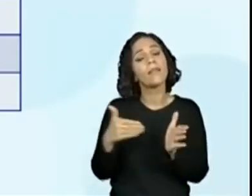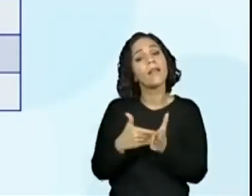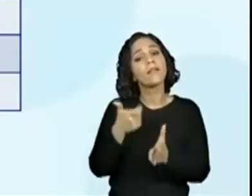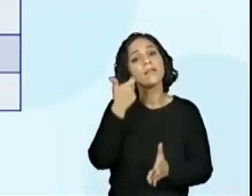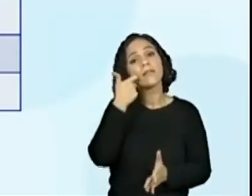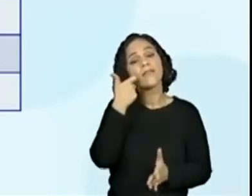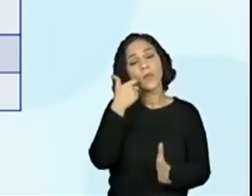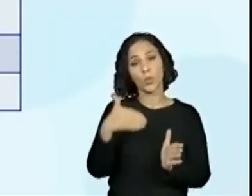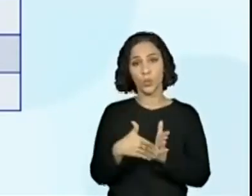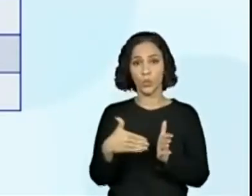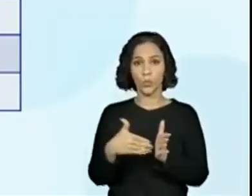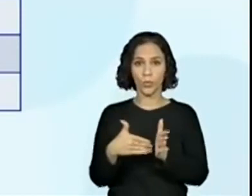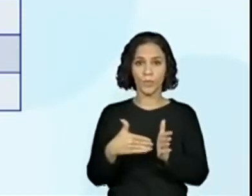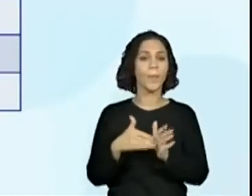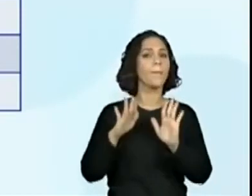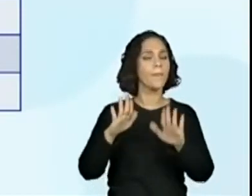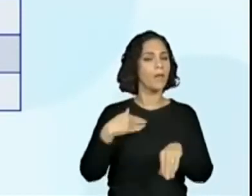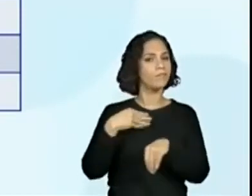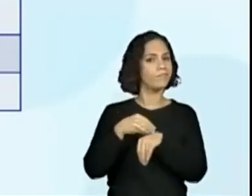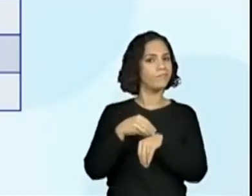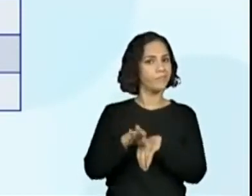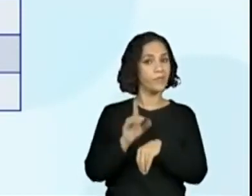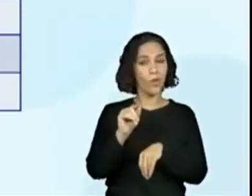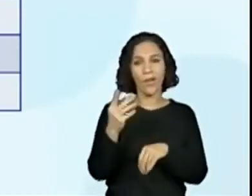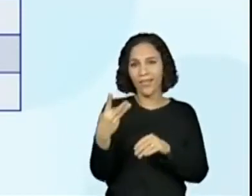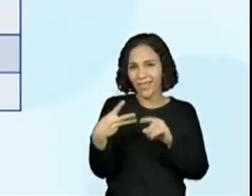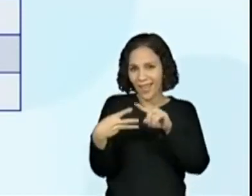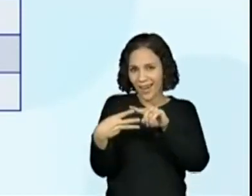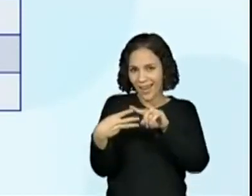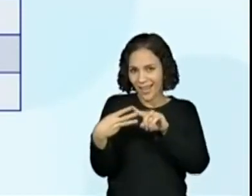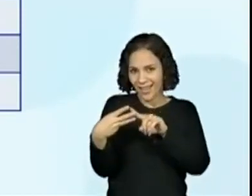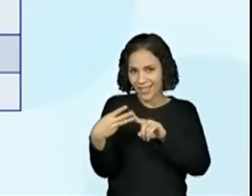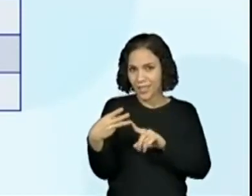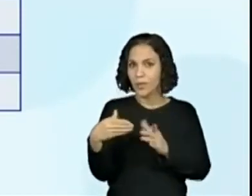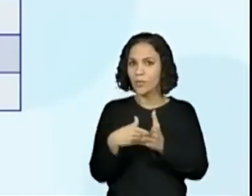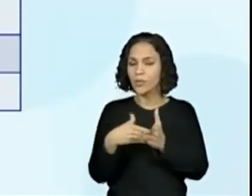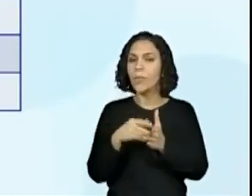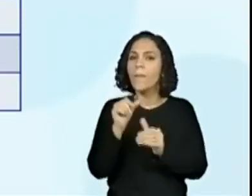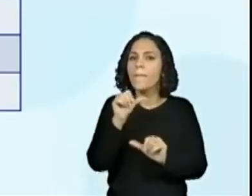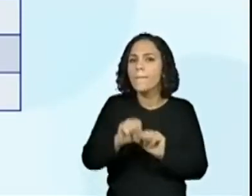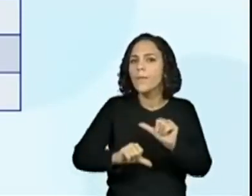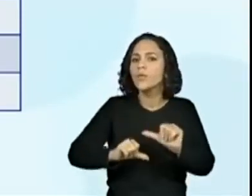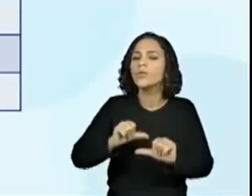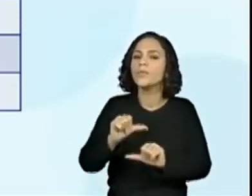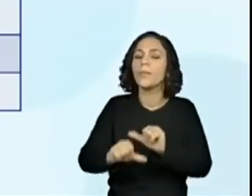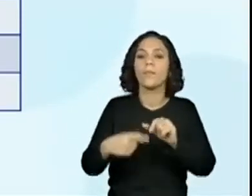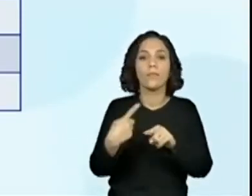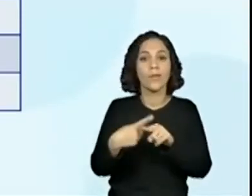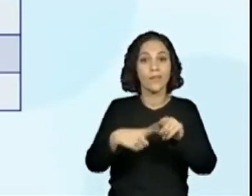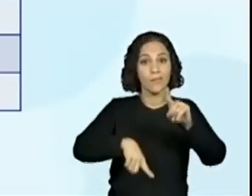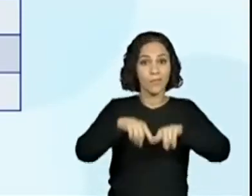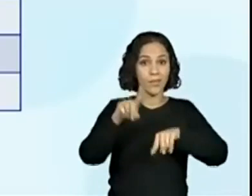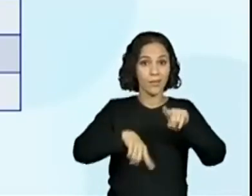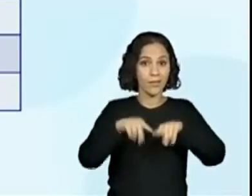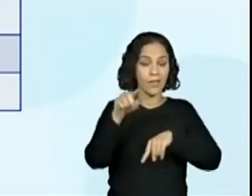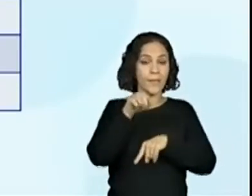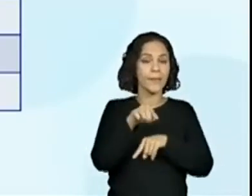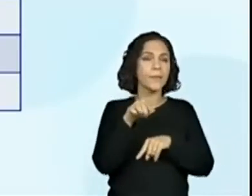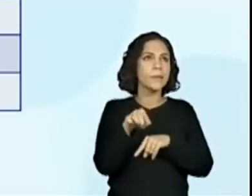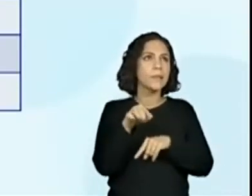última. Mas já digo de antemão que as três últimas aulas nós tivemos que modificar bastante, pois o material foi